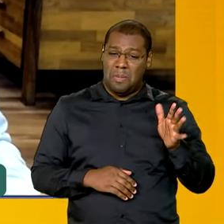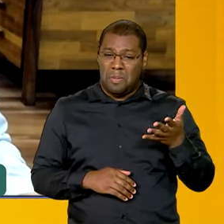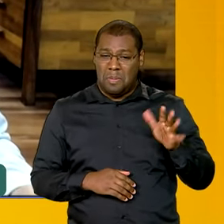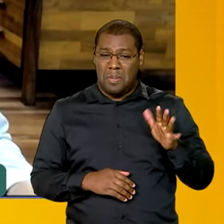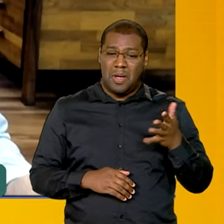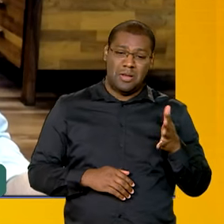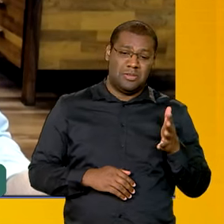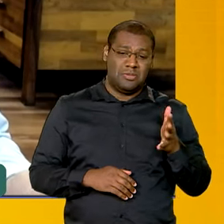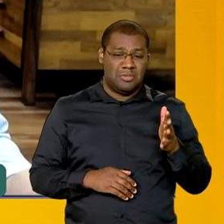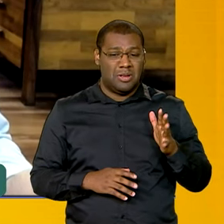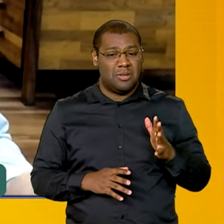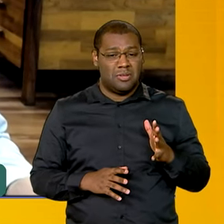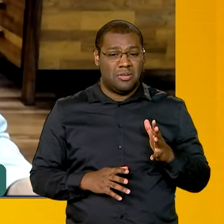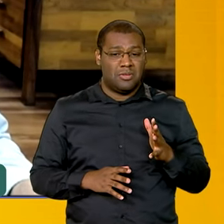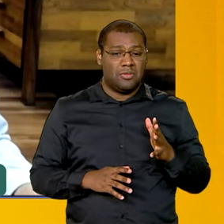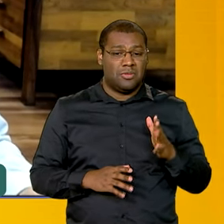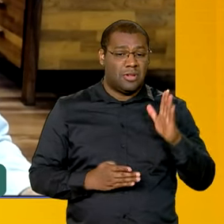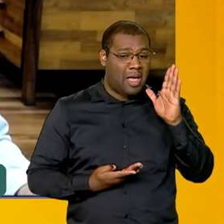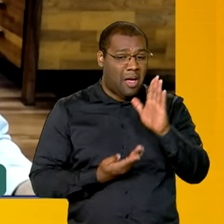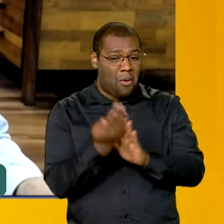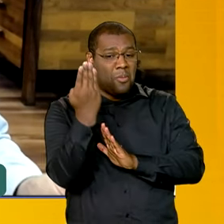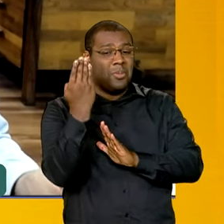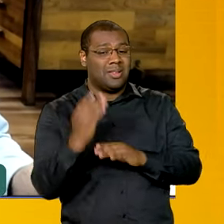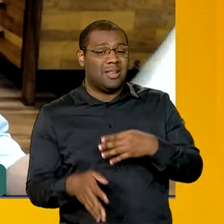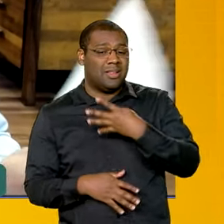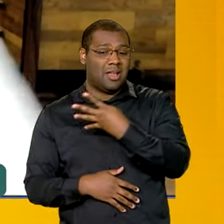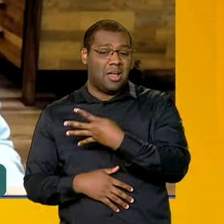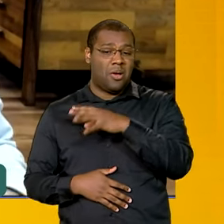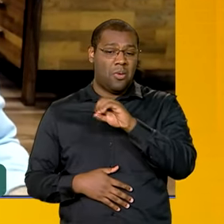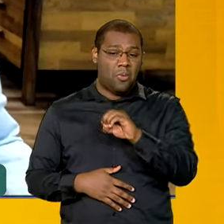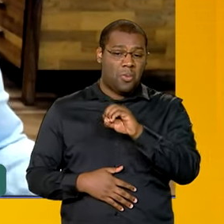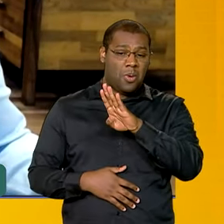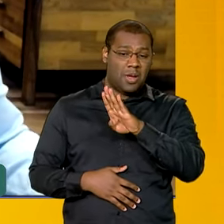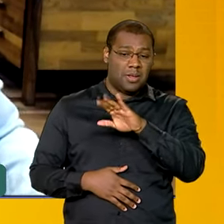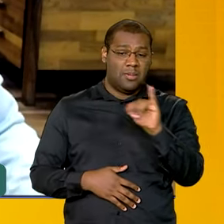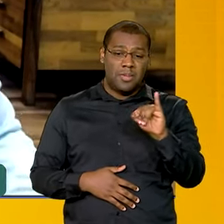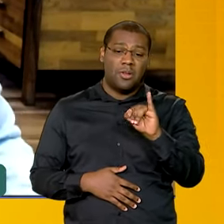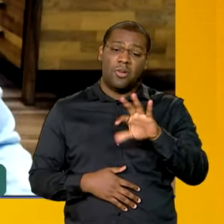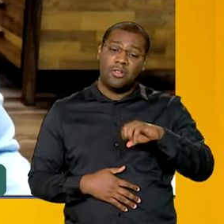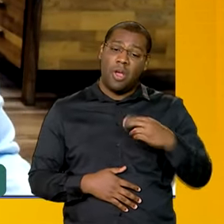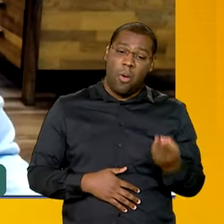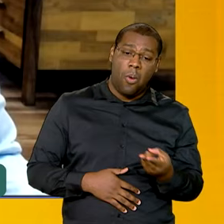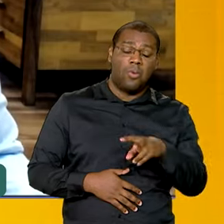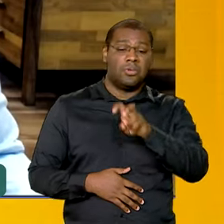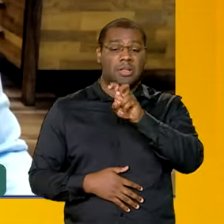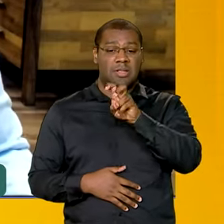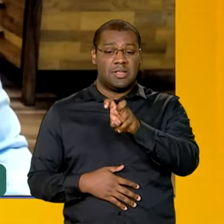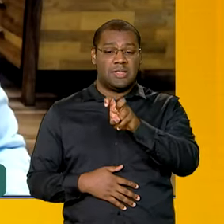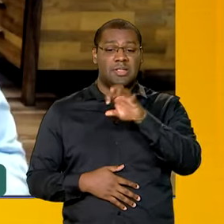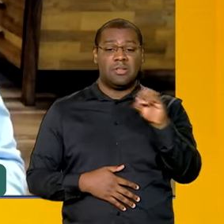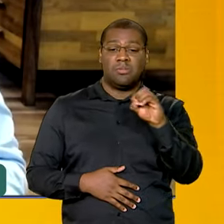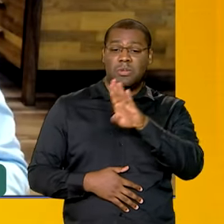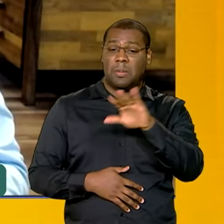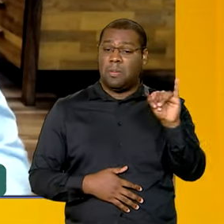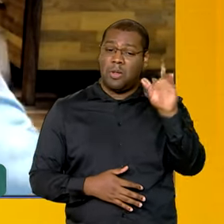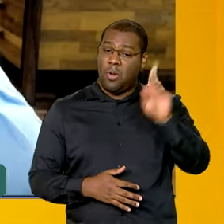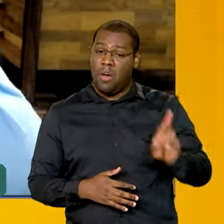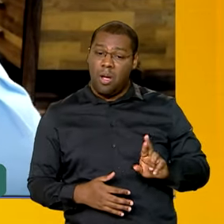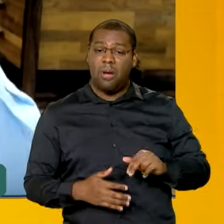de reais destinado às empresas que eles podem recorrer a esse processo